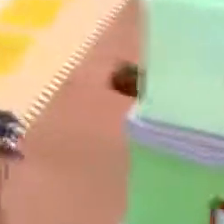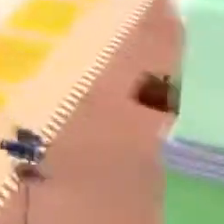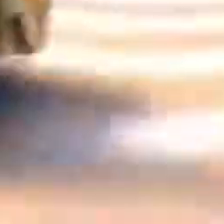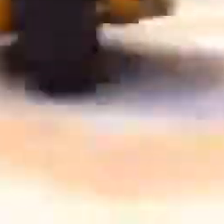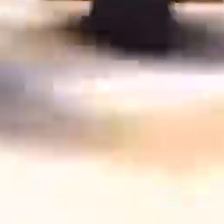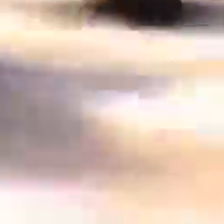Ele gosta de cor